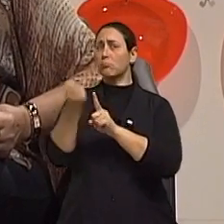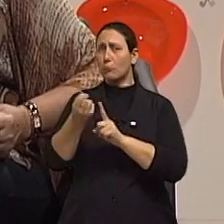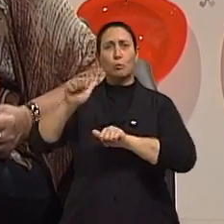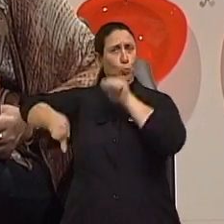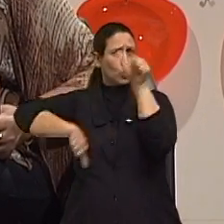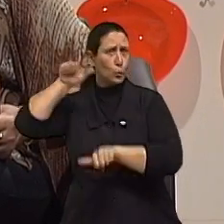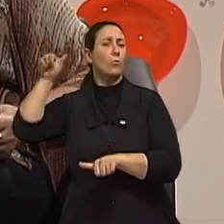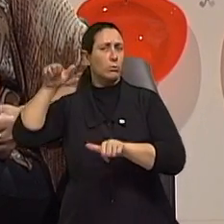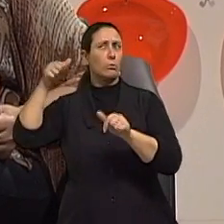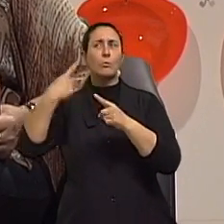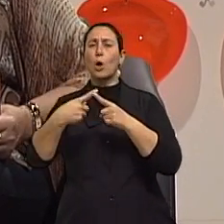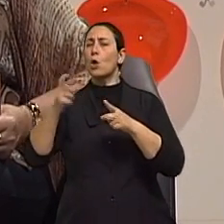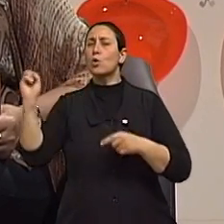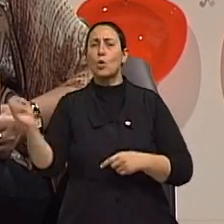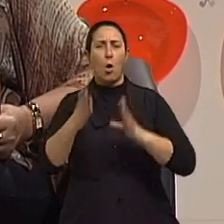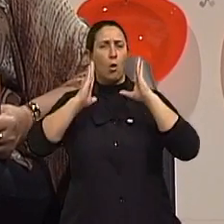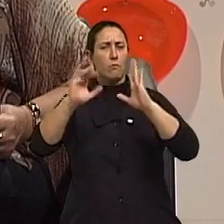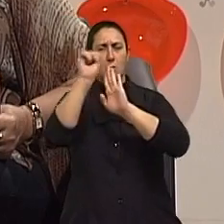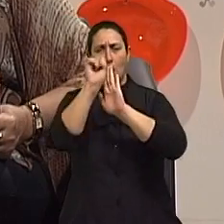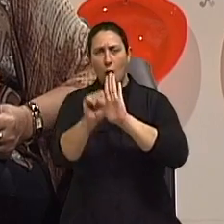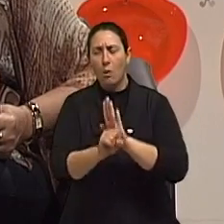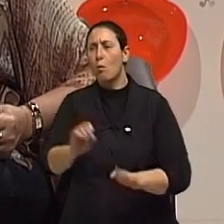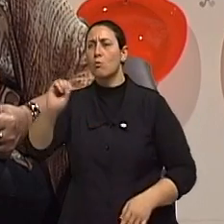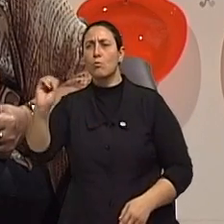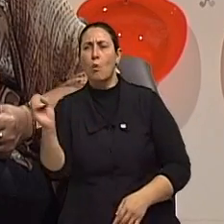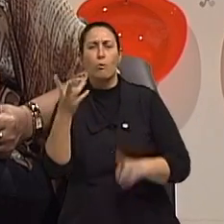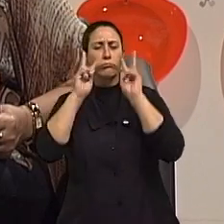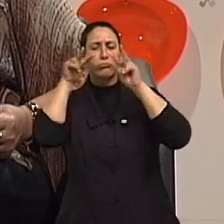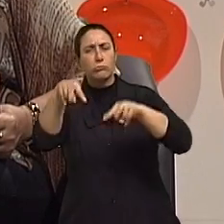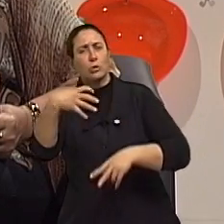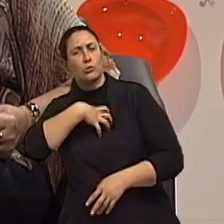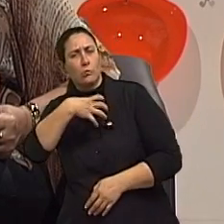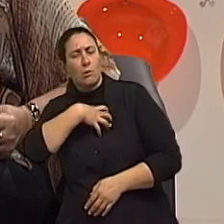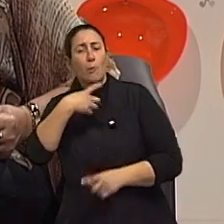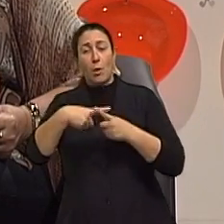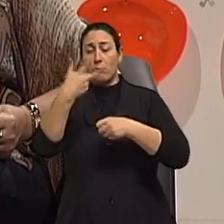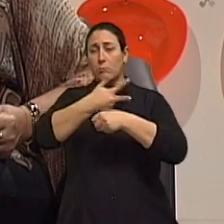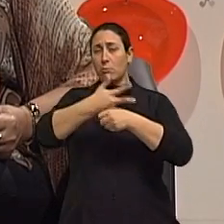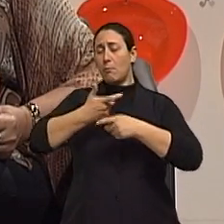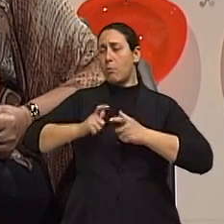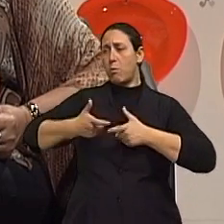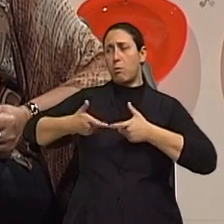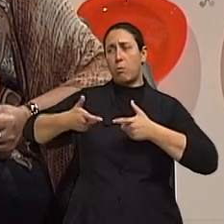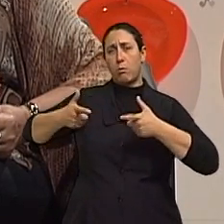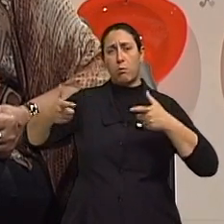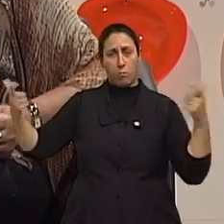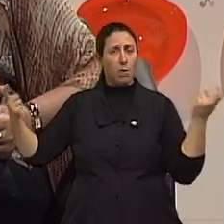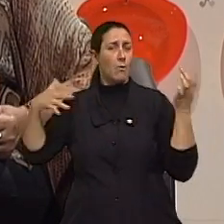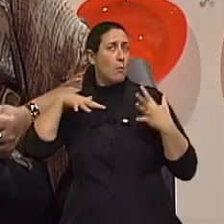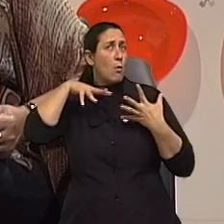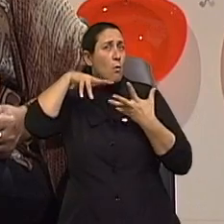né? um novo século, uma nova forma de ver, com uma população de idosos que crescem no mundo inteiro